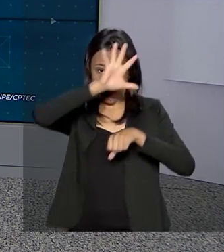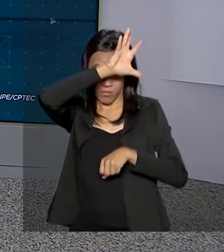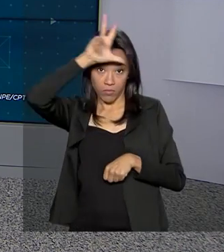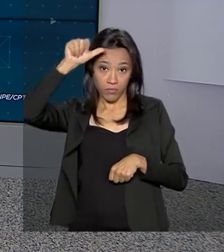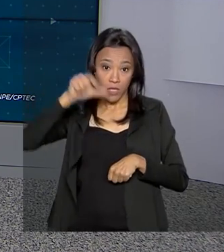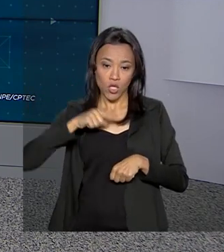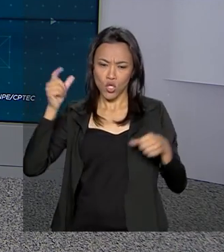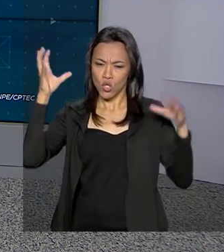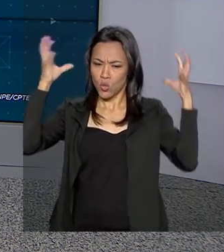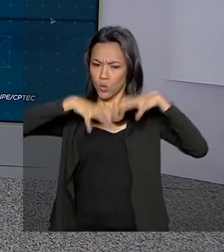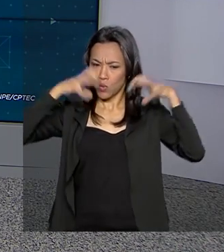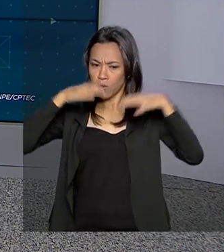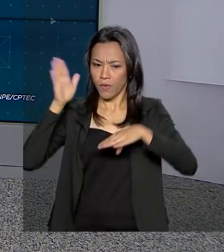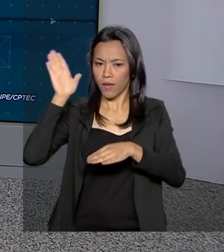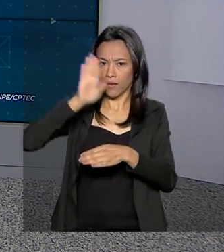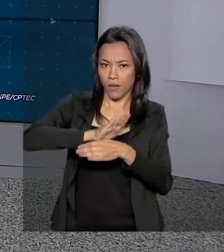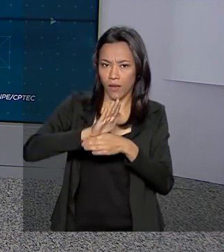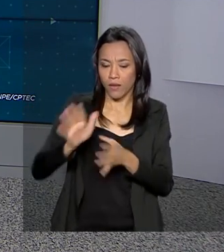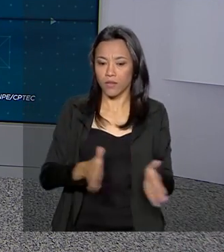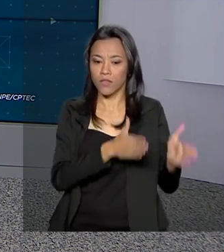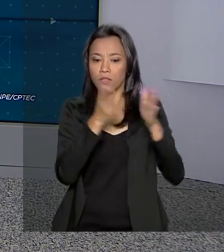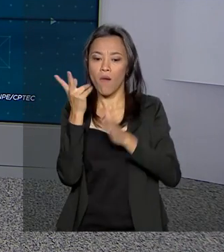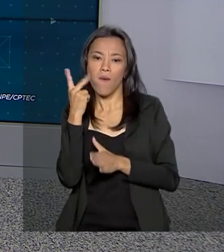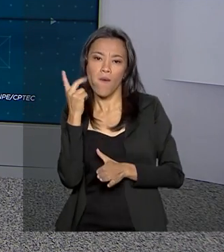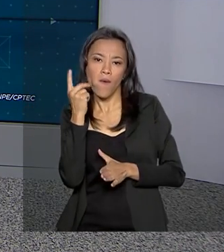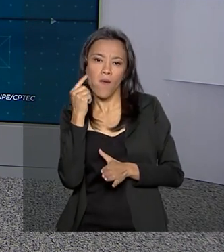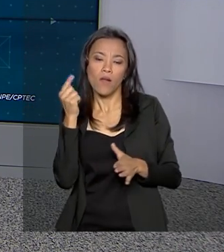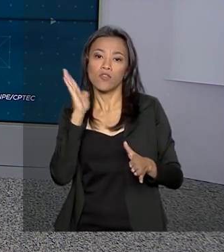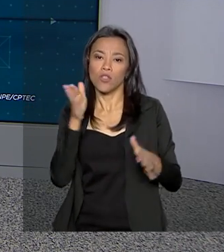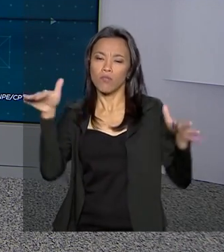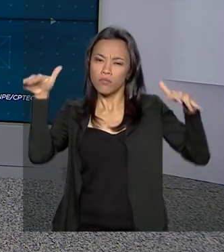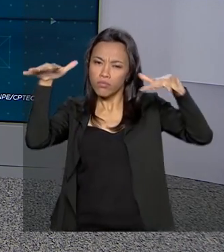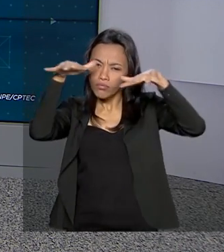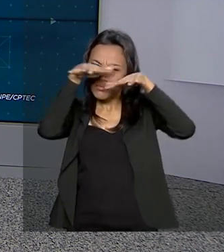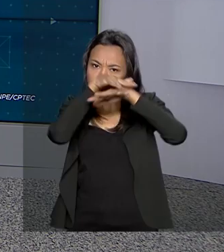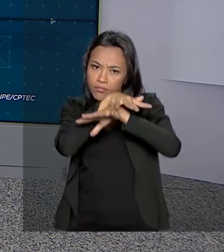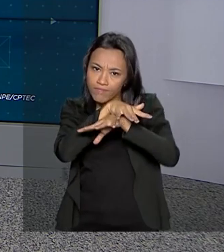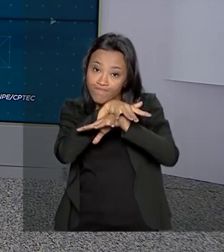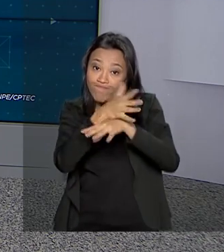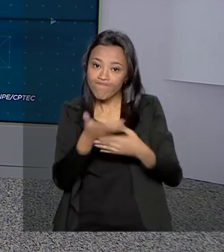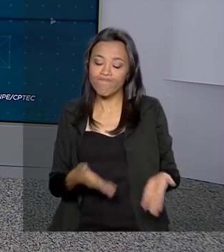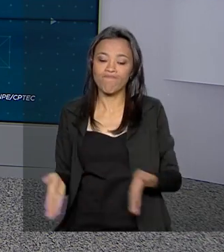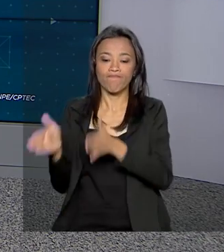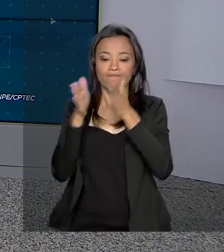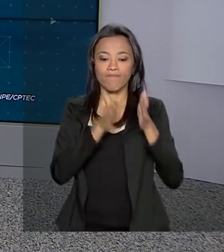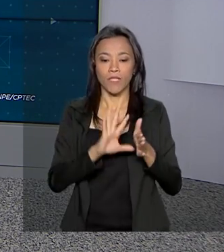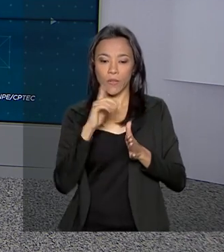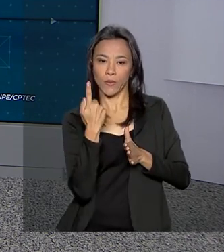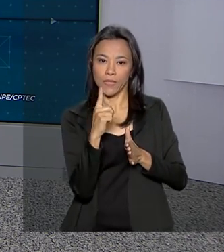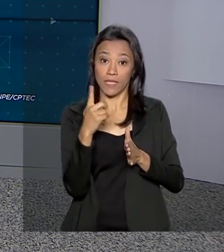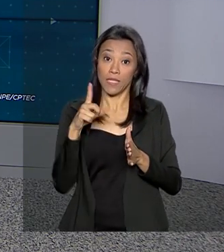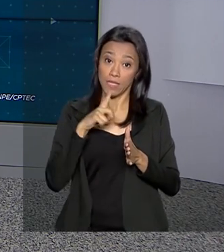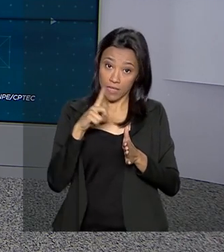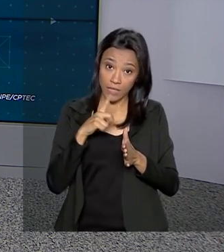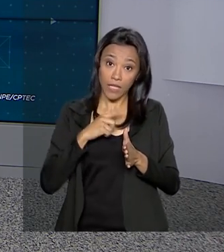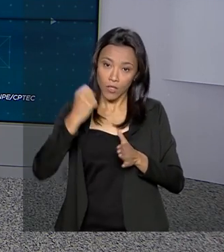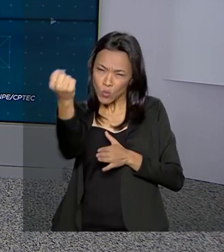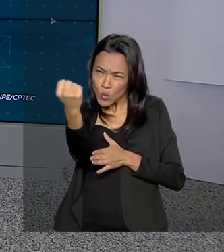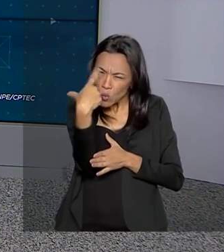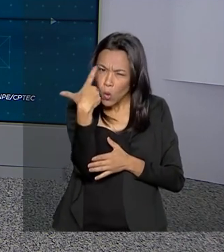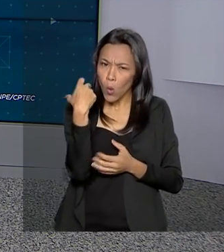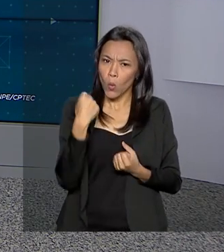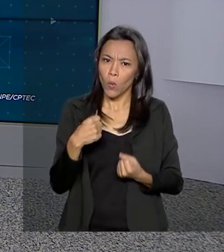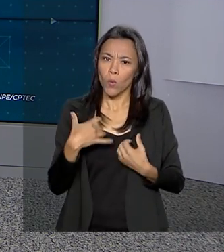de chuva na parte da tarde. Em Fortaleza, o céu está parcialmente nublado. Em Goiânia, temos predomínio de sol.